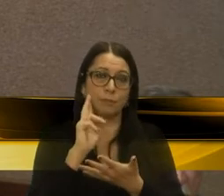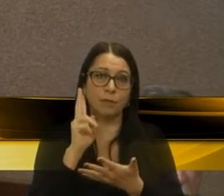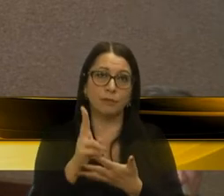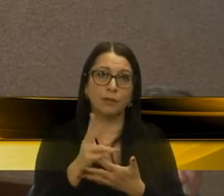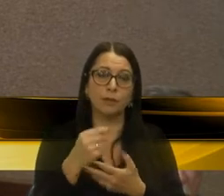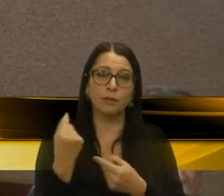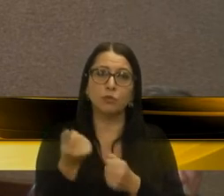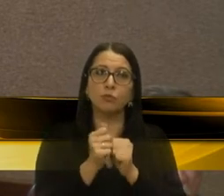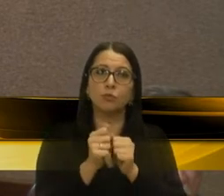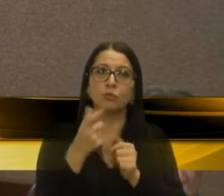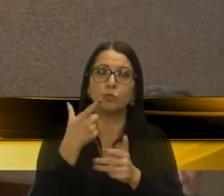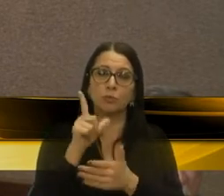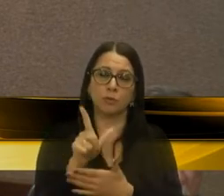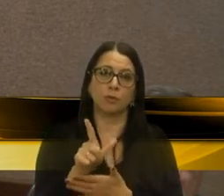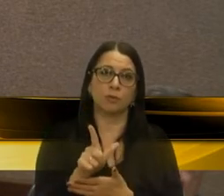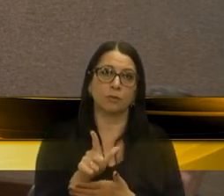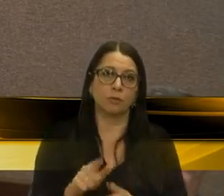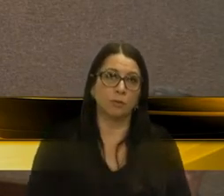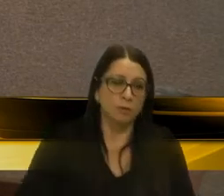a gente conseguiu